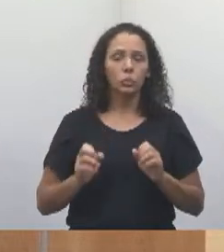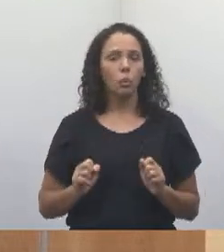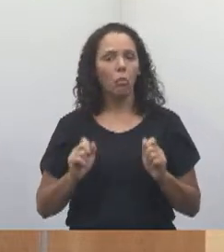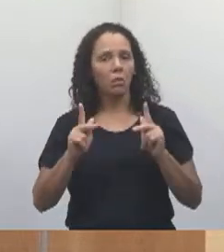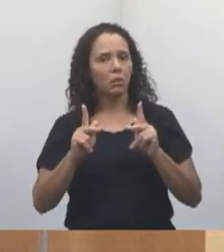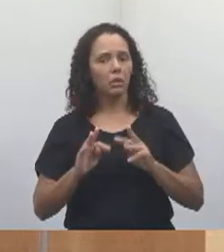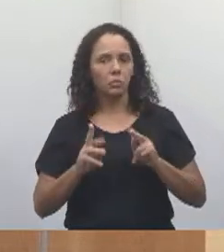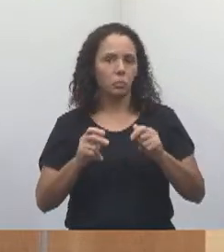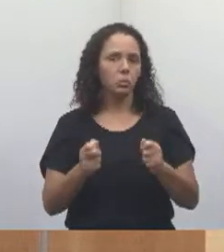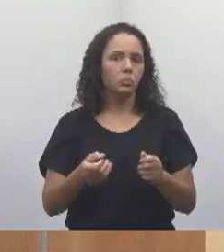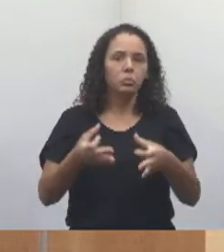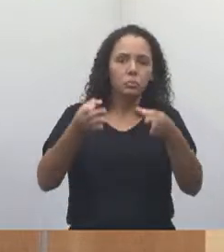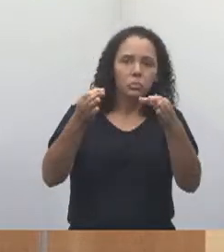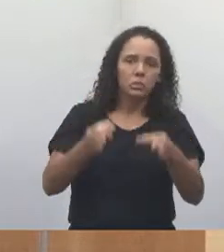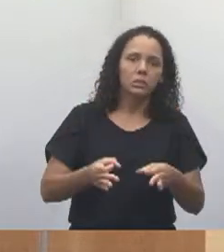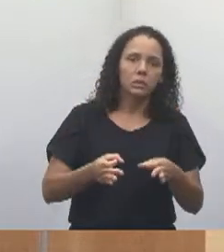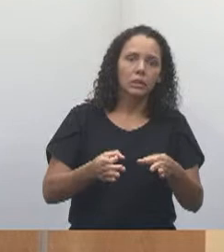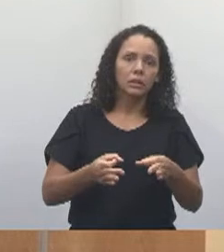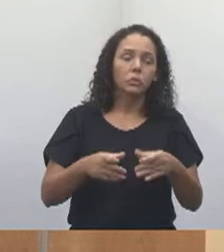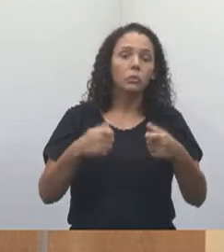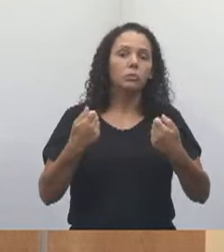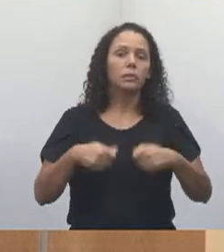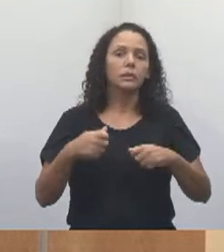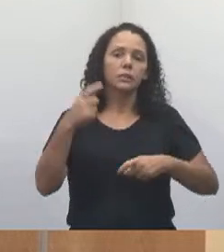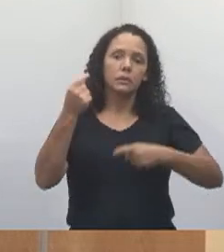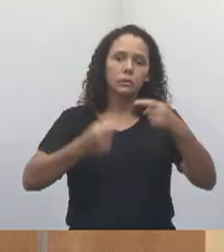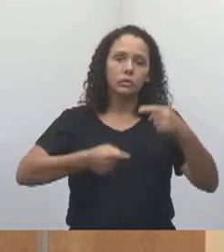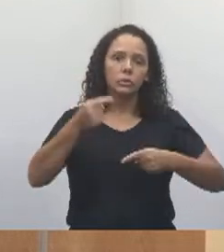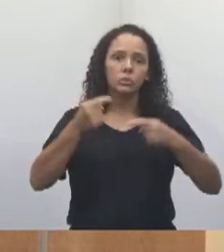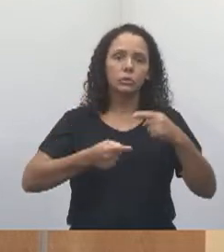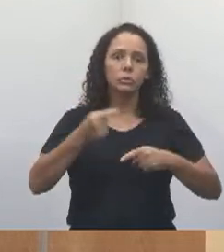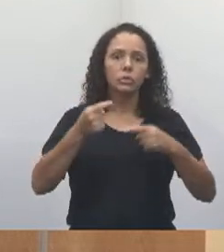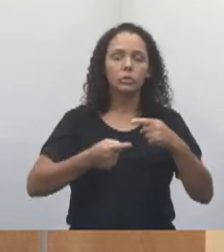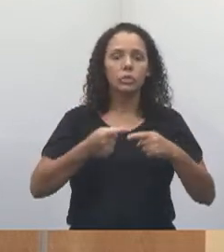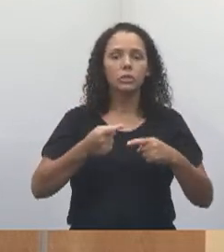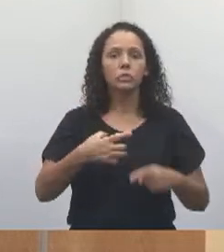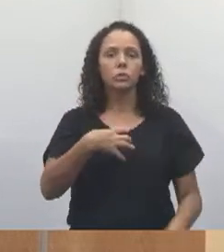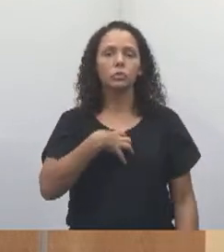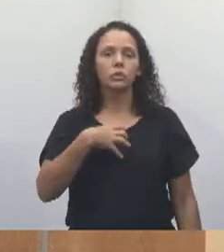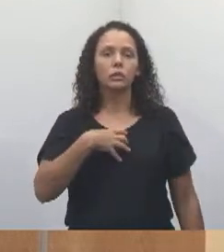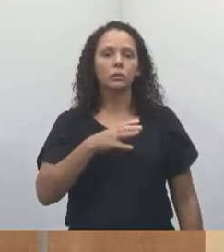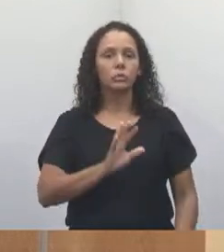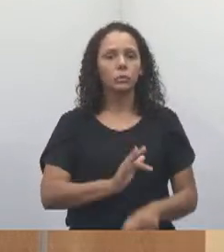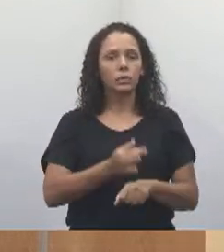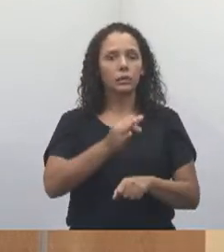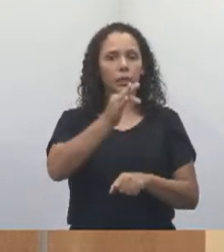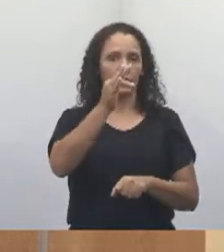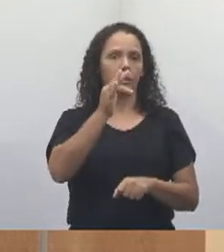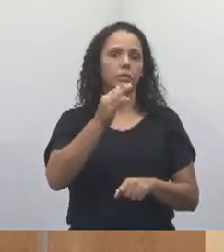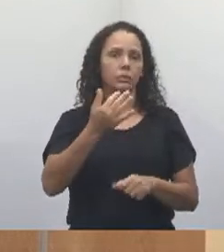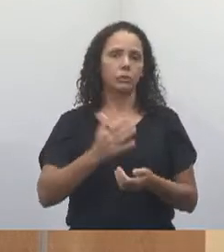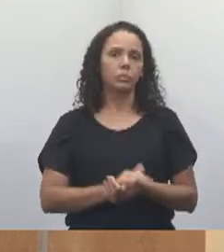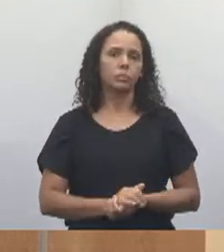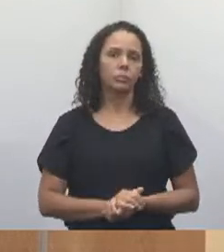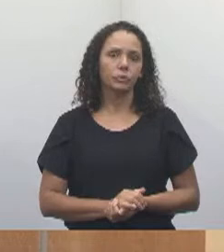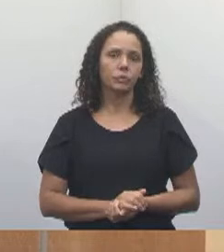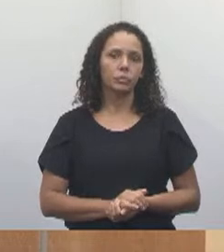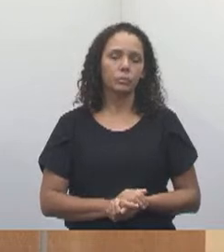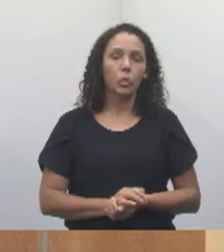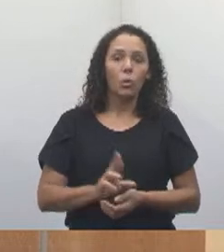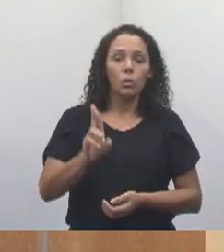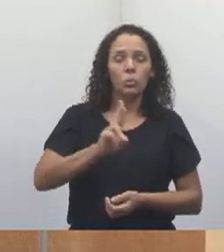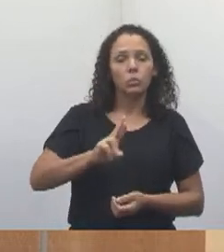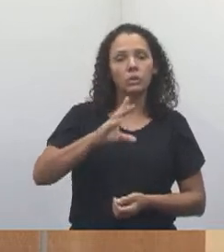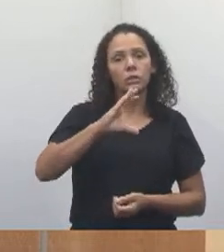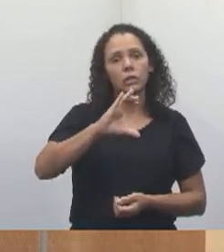aqui provocar e discutir de forma técnica e com as ferramentas que nós temos, através de uma CPI.